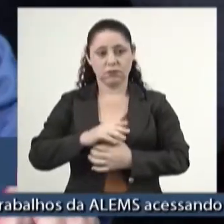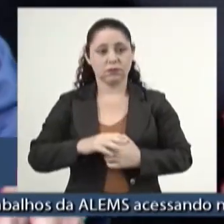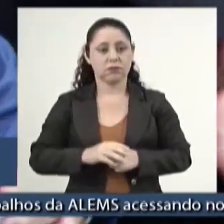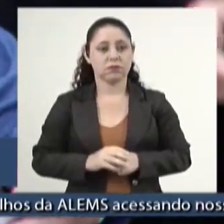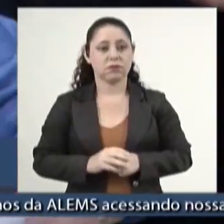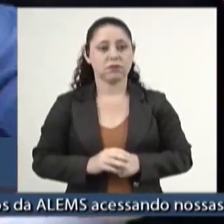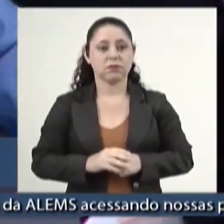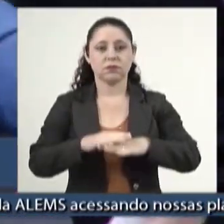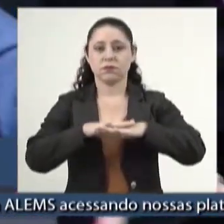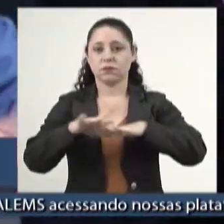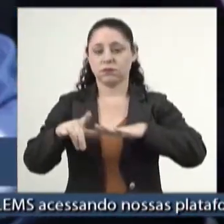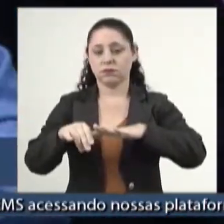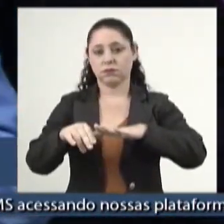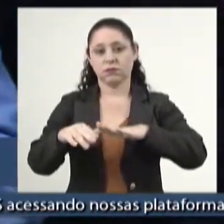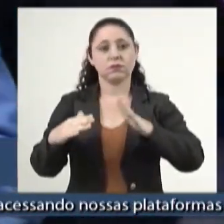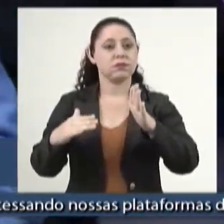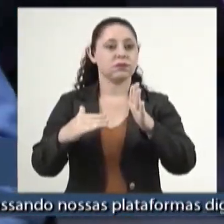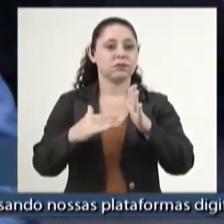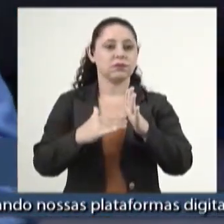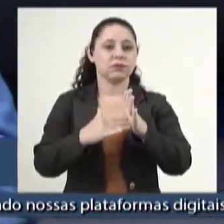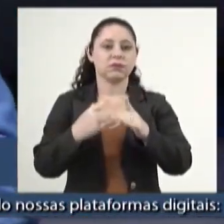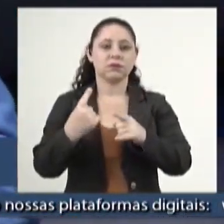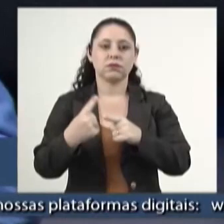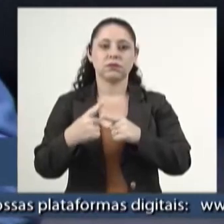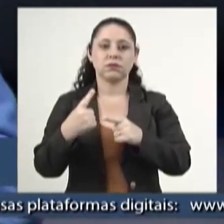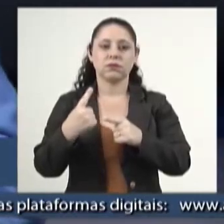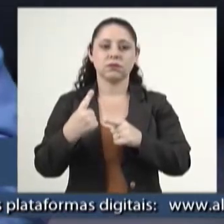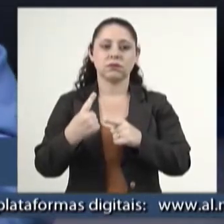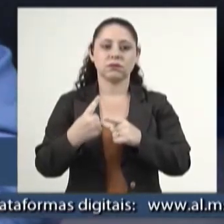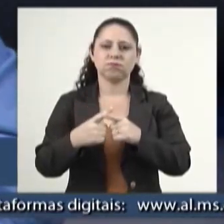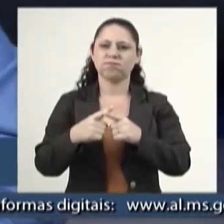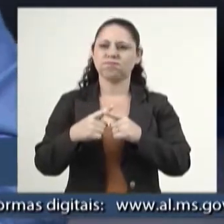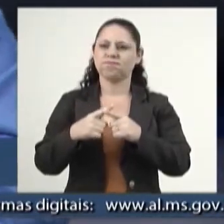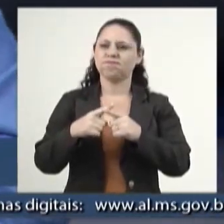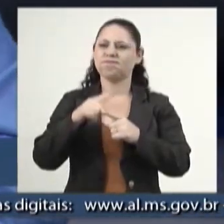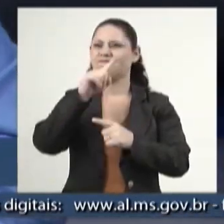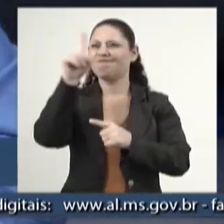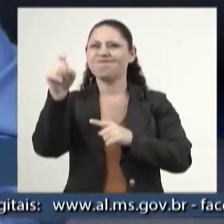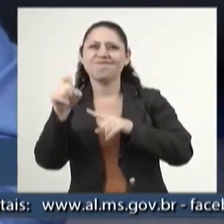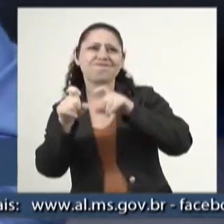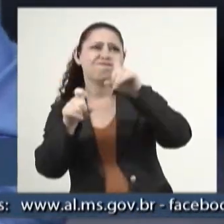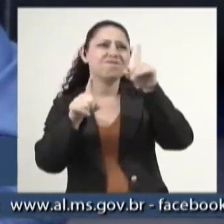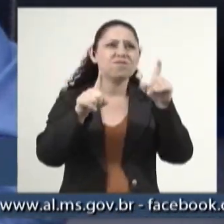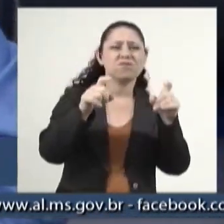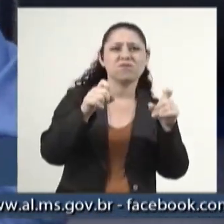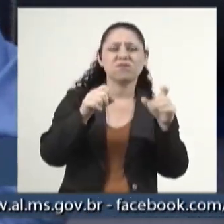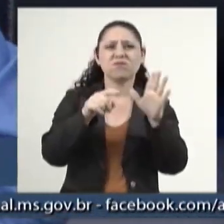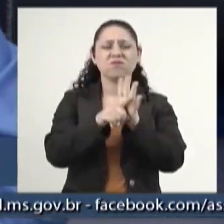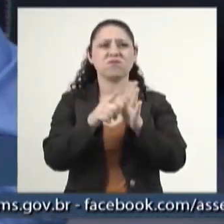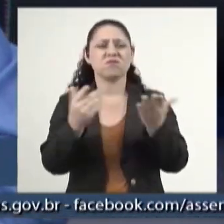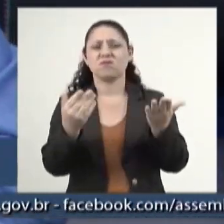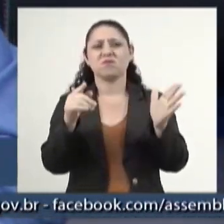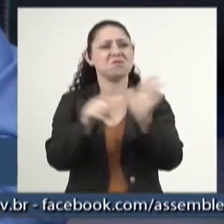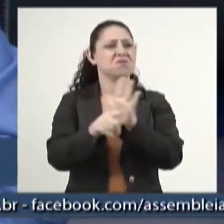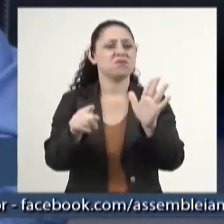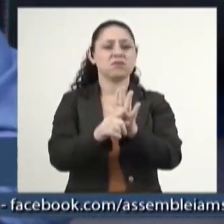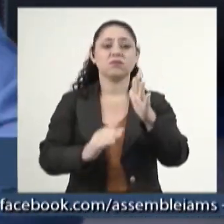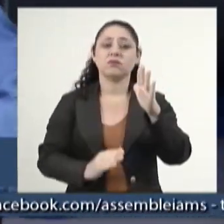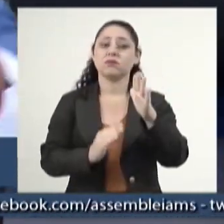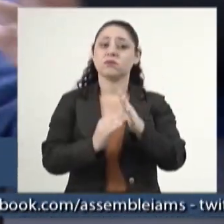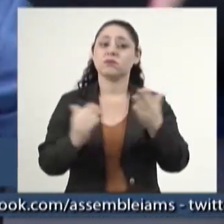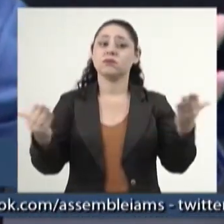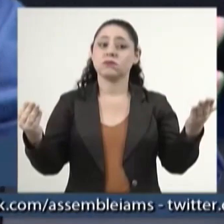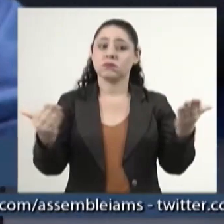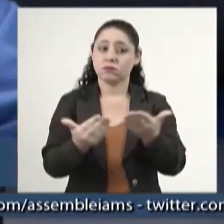Essa mesa até, em razão de tantos questionamentos e aí vira até especulação, até o